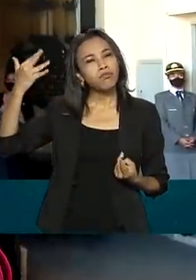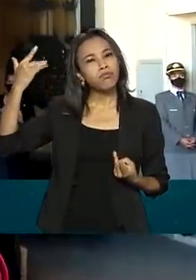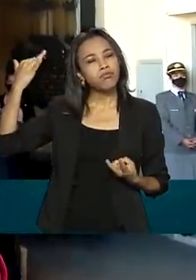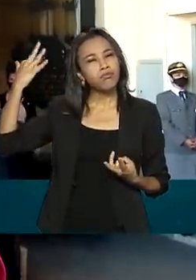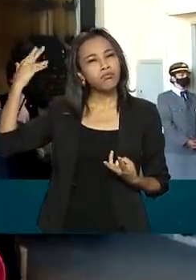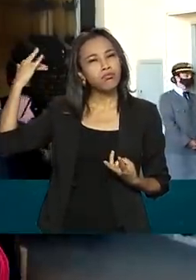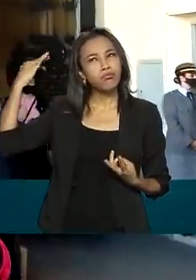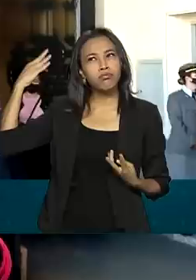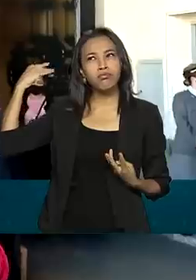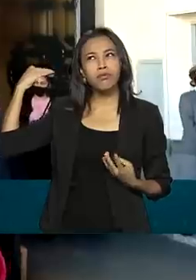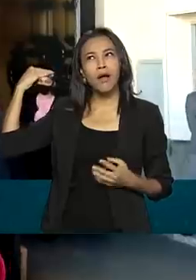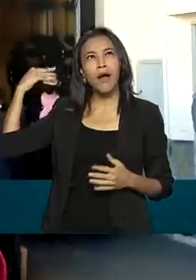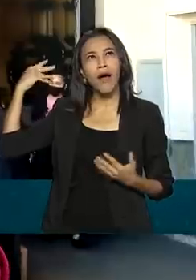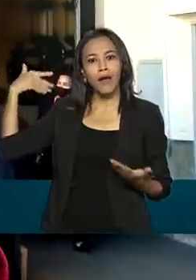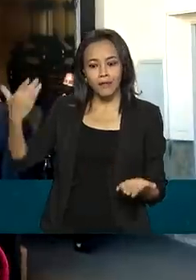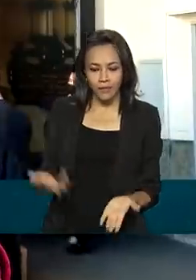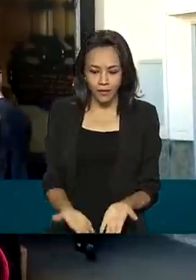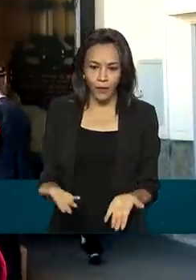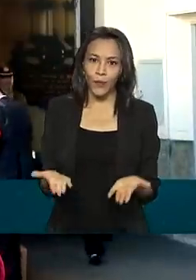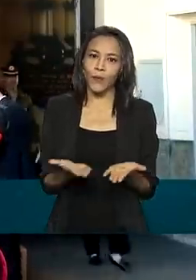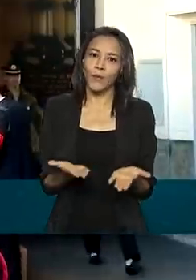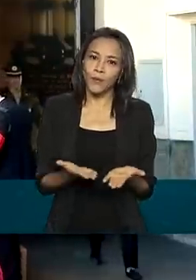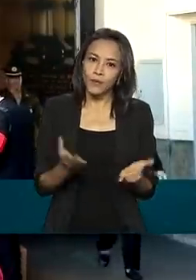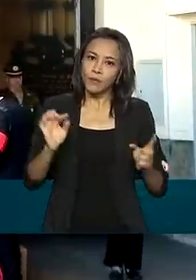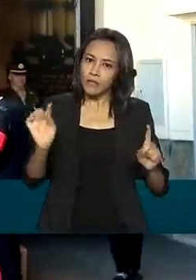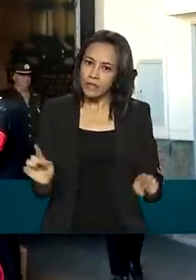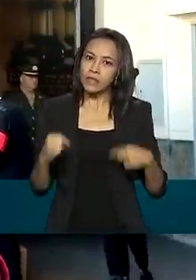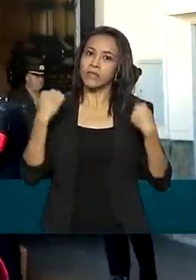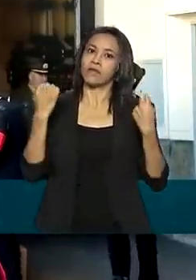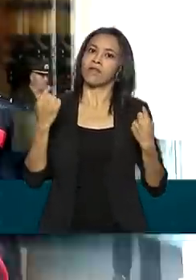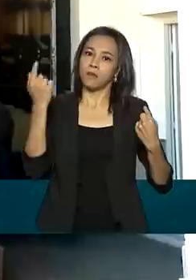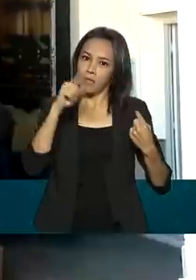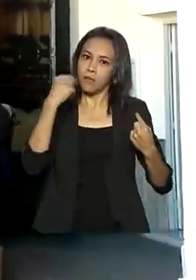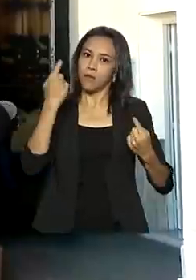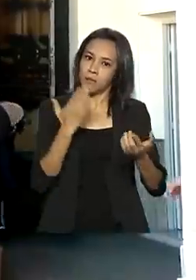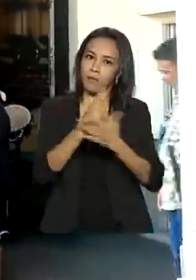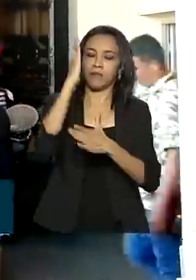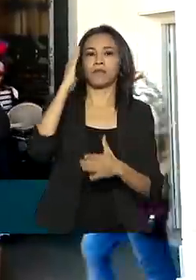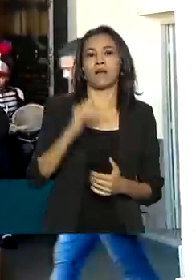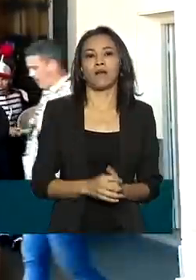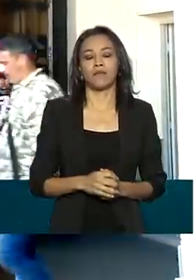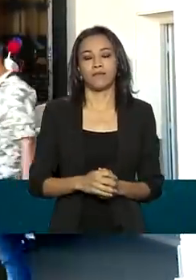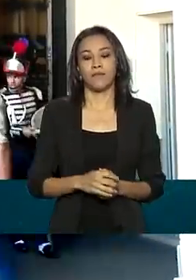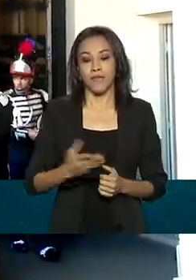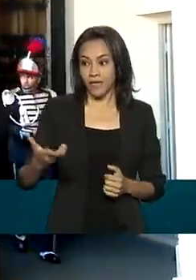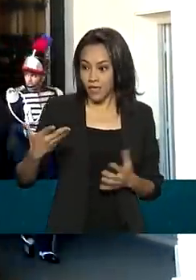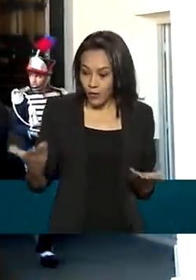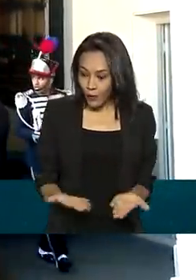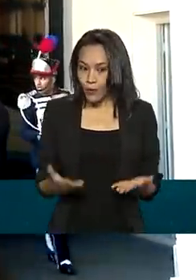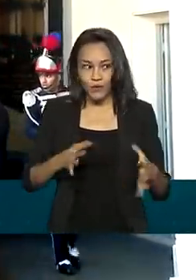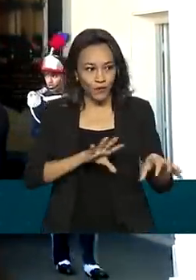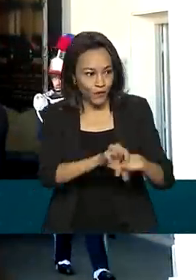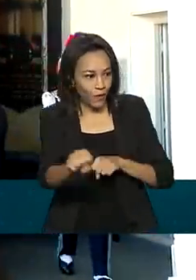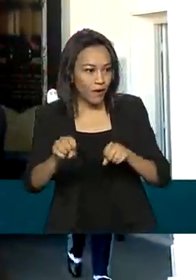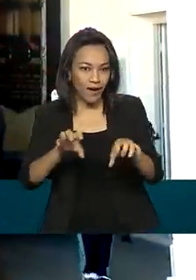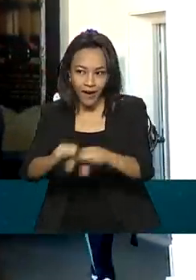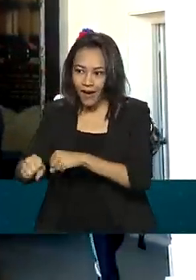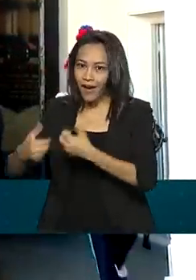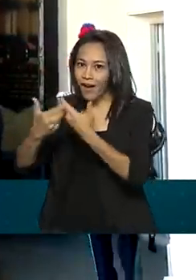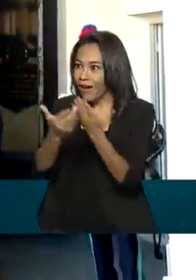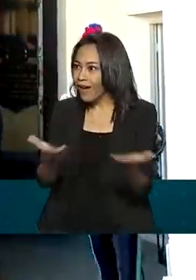desde os desafios aqui dentro, quanto os desafios para passar no concurso. E estar formado ao lado de todos,